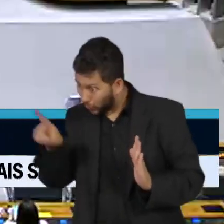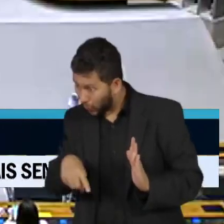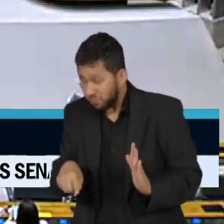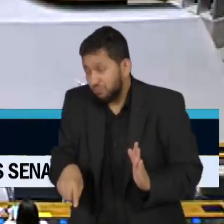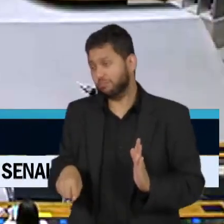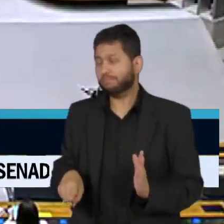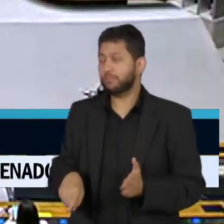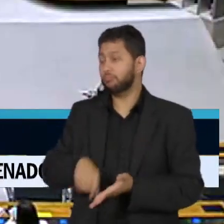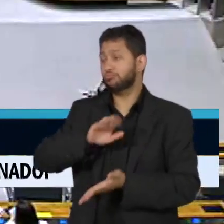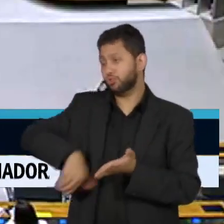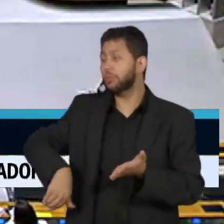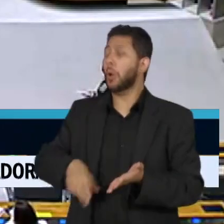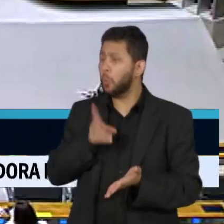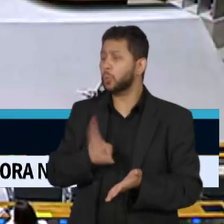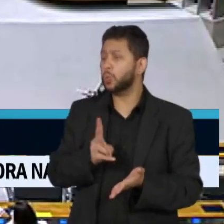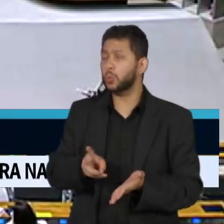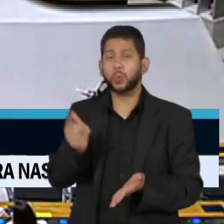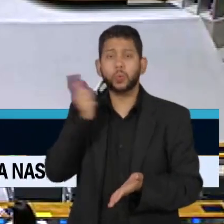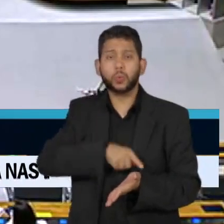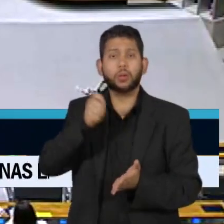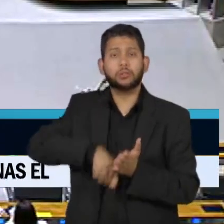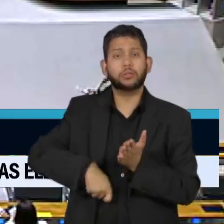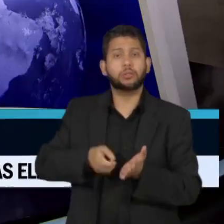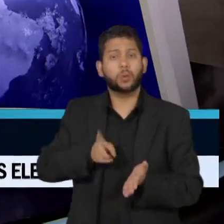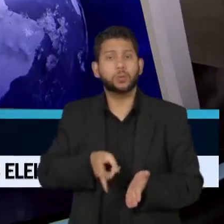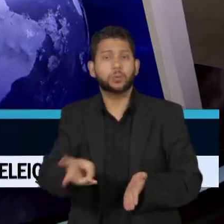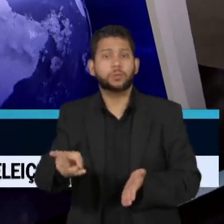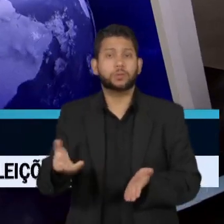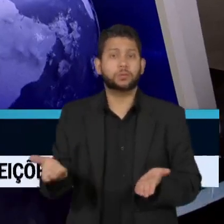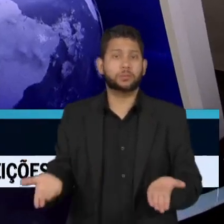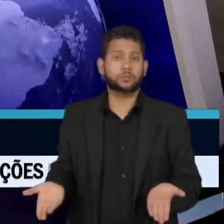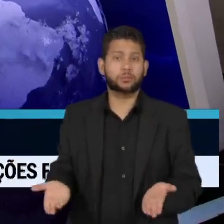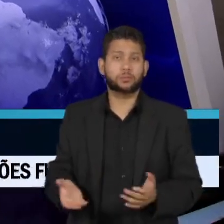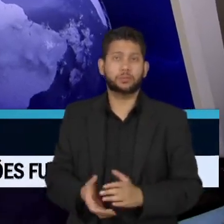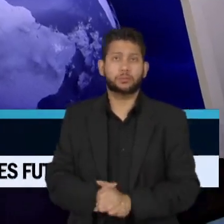o veto, ou seja, mantendo a força do Parlamento. Patrícia, recorda.